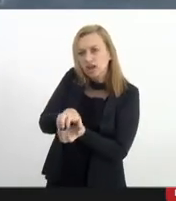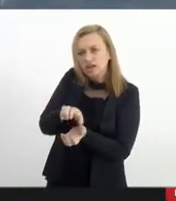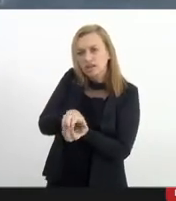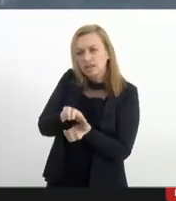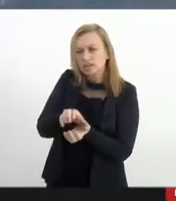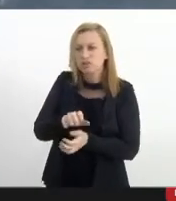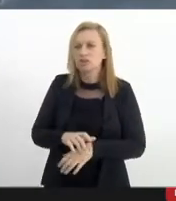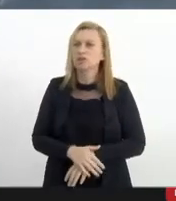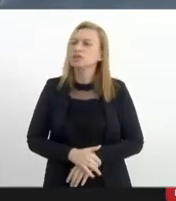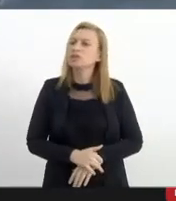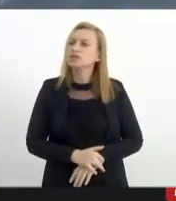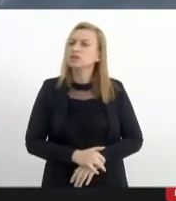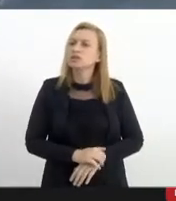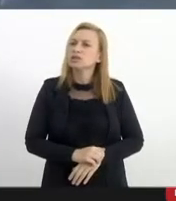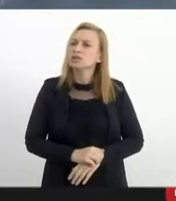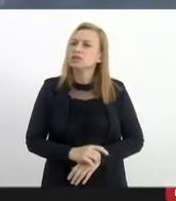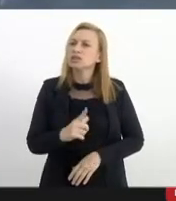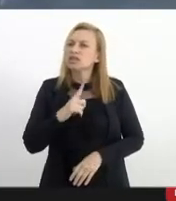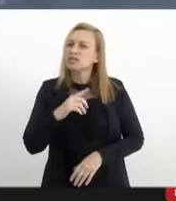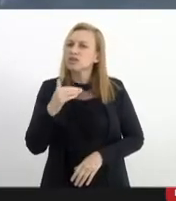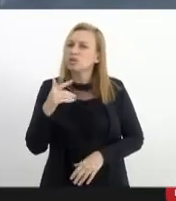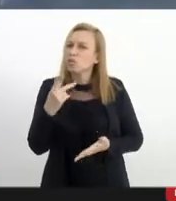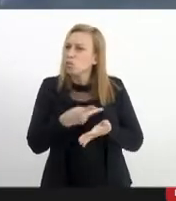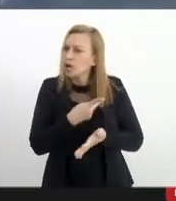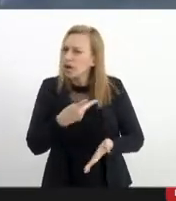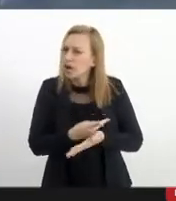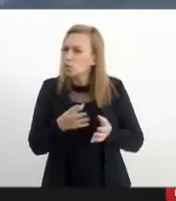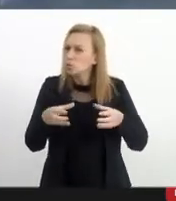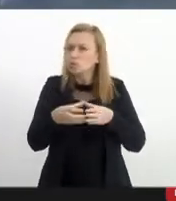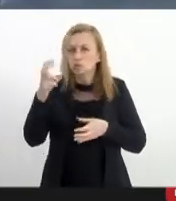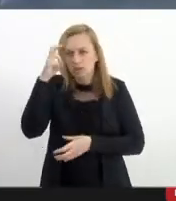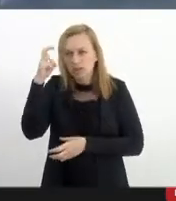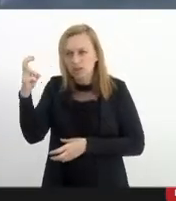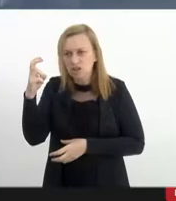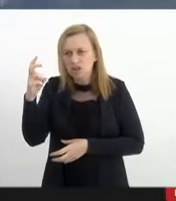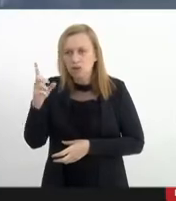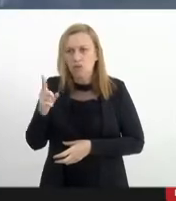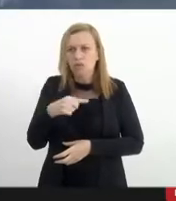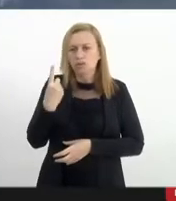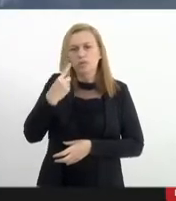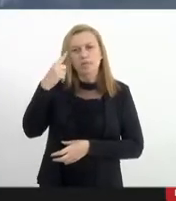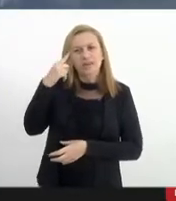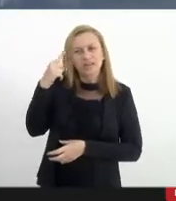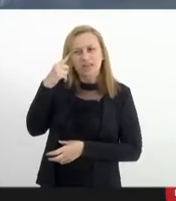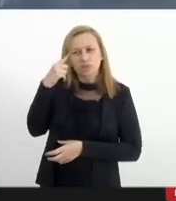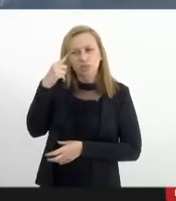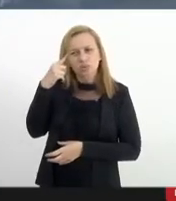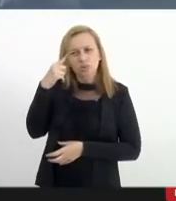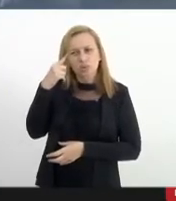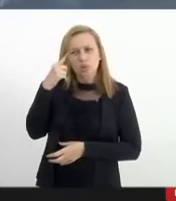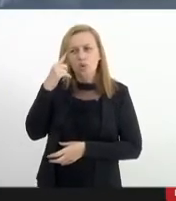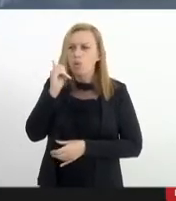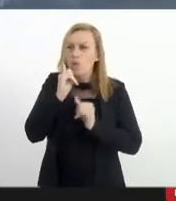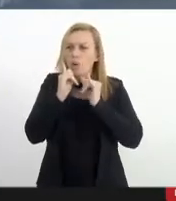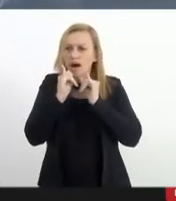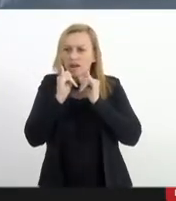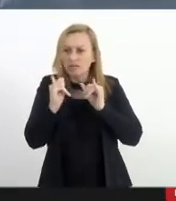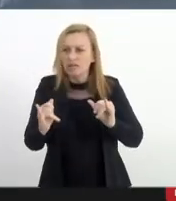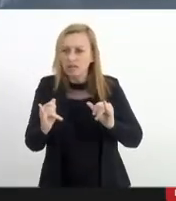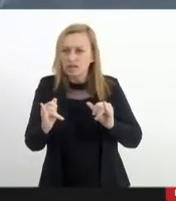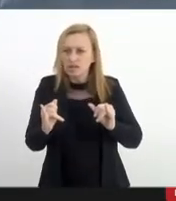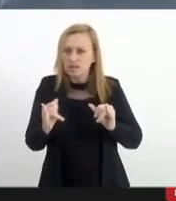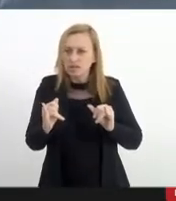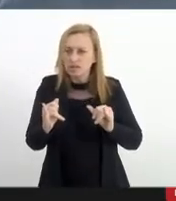houve alguma falha da inteligência quando a gente pensa o aviso prévio da